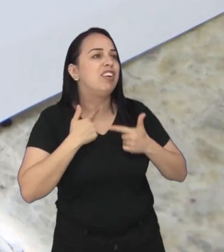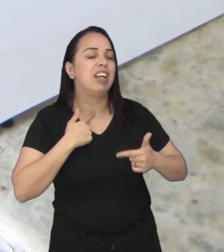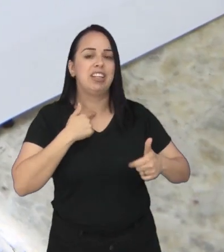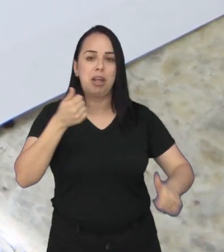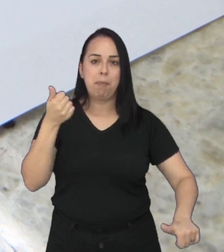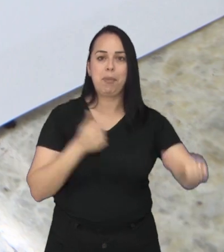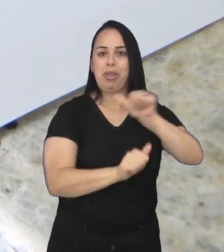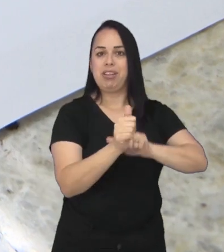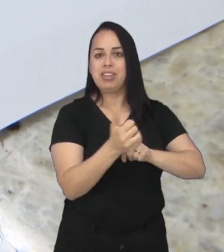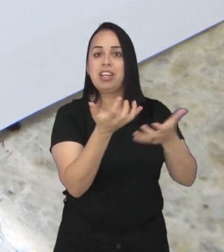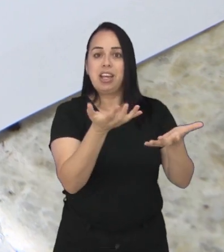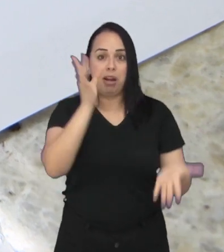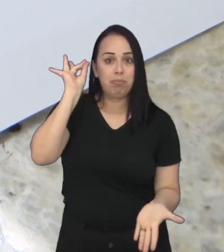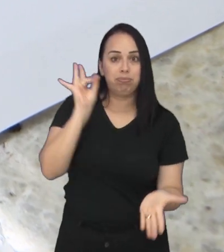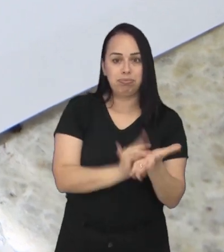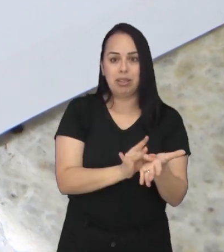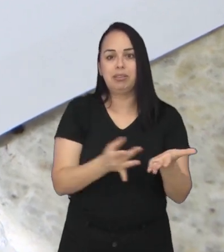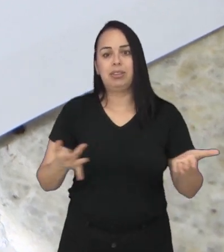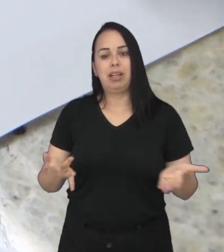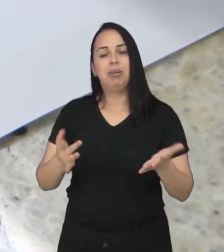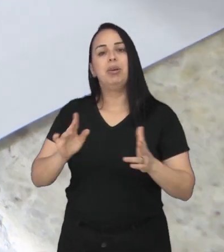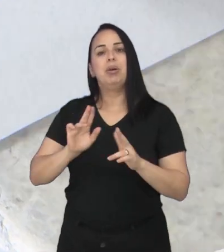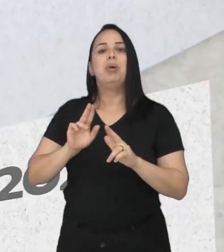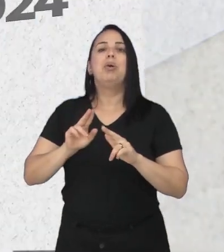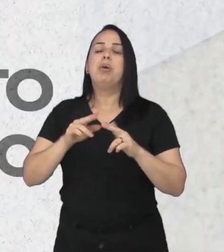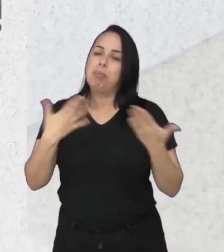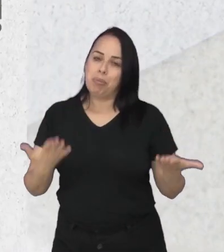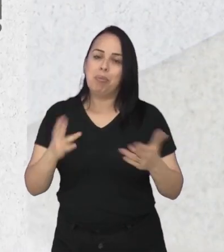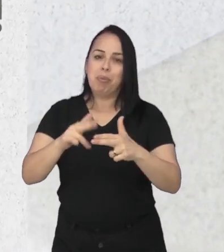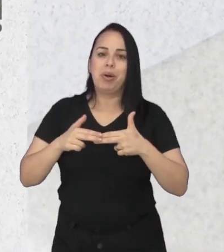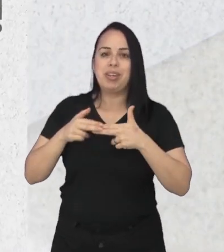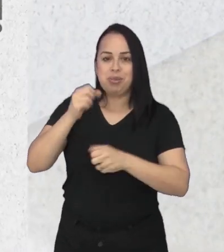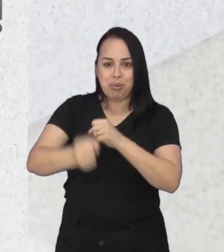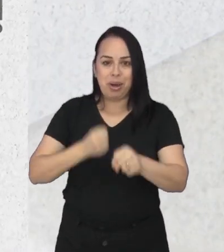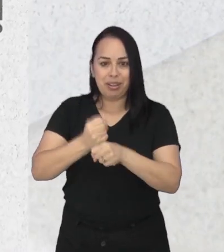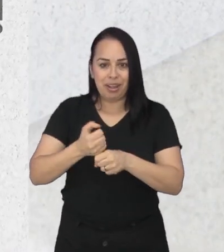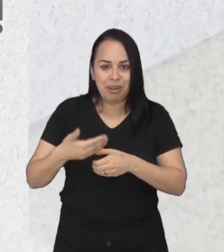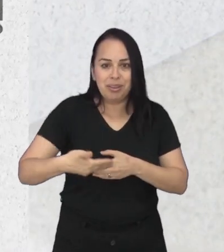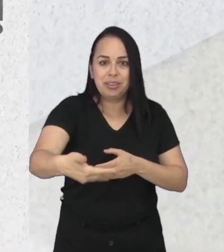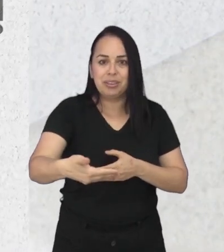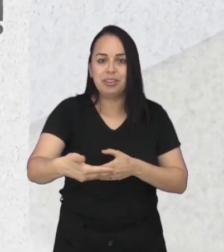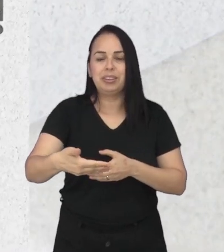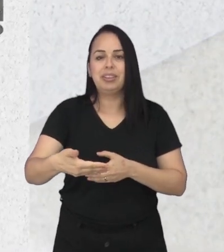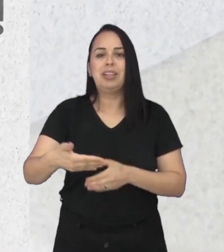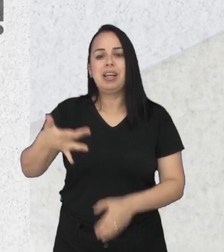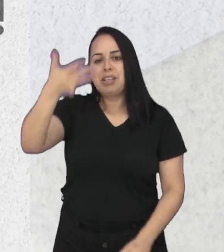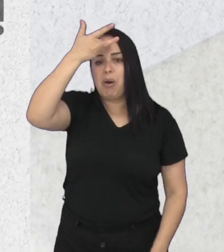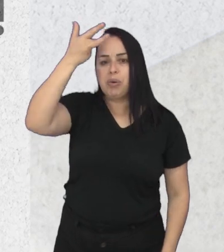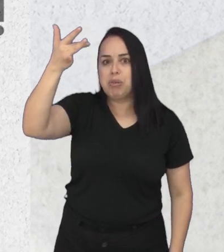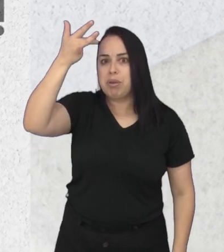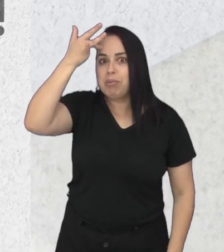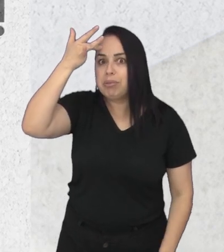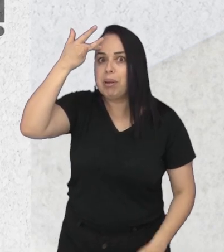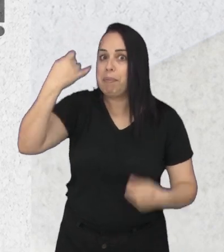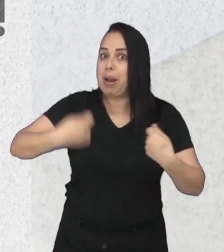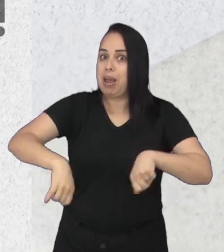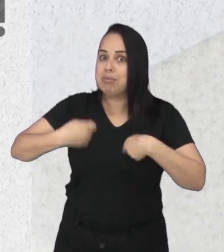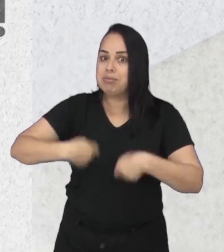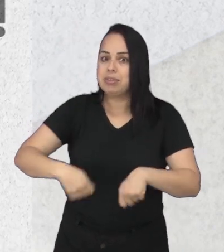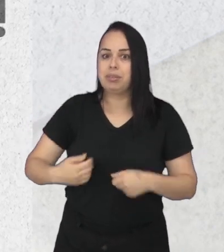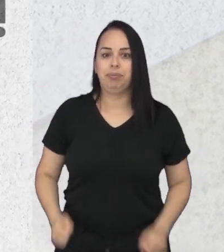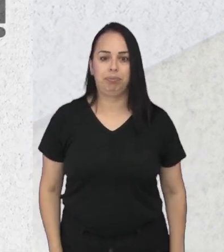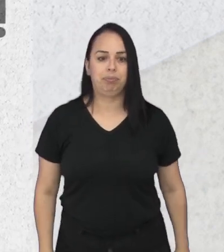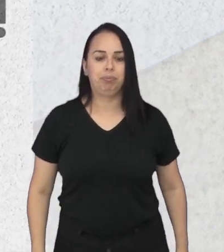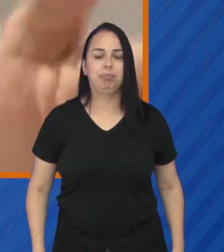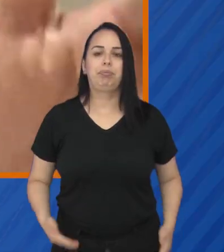desejos e mudanças que queremos concretizar. Nesse ano, o tema da campanha é saúde mental enquanto é tempo. O que